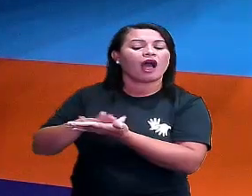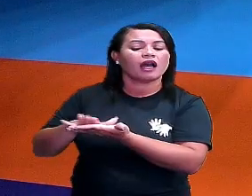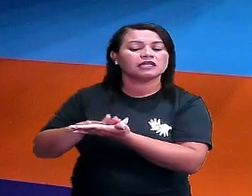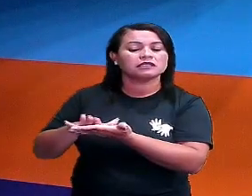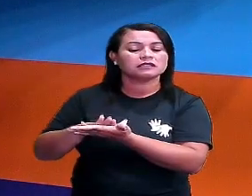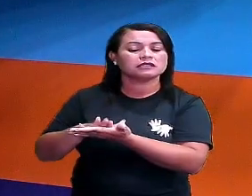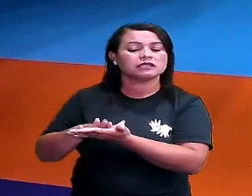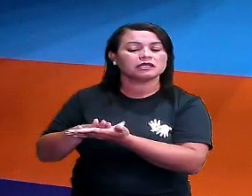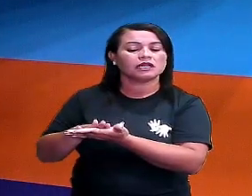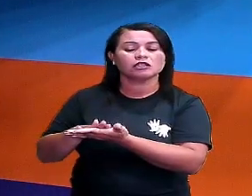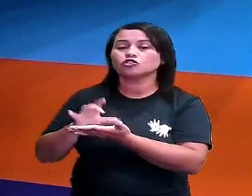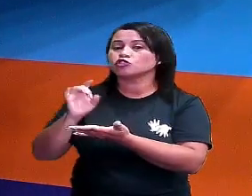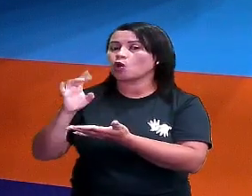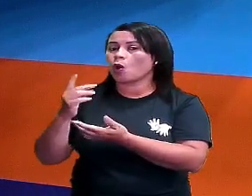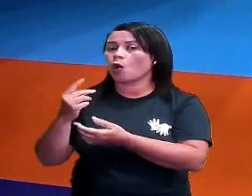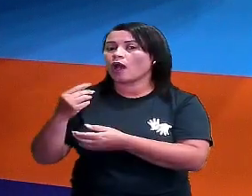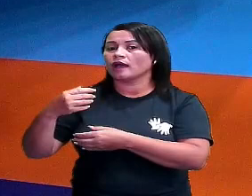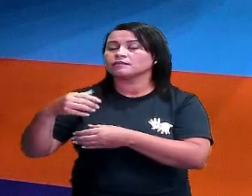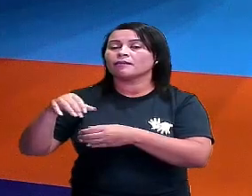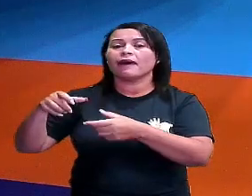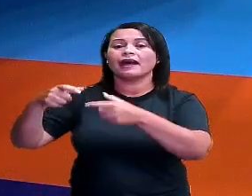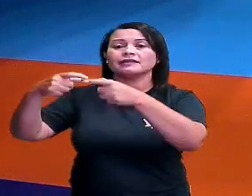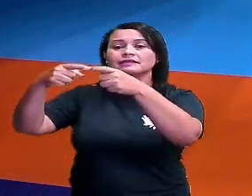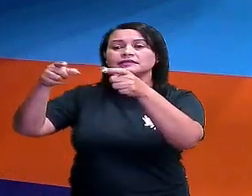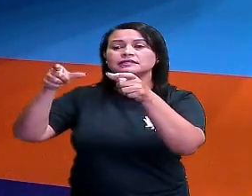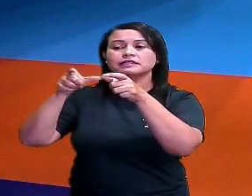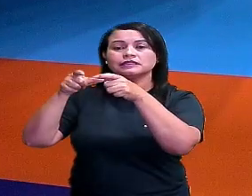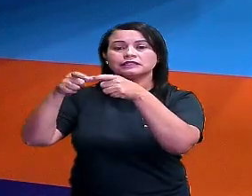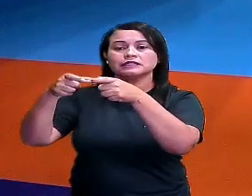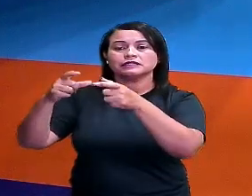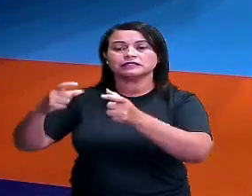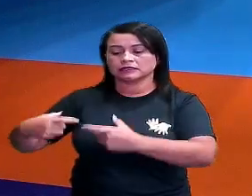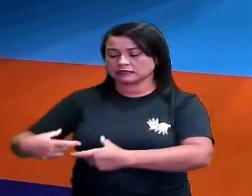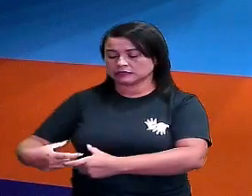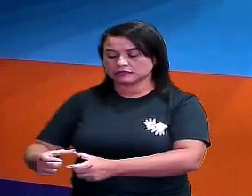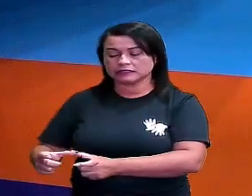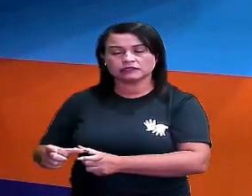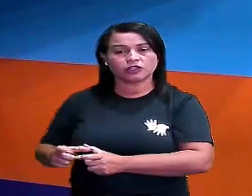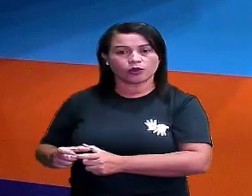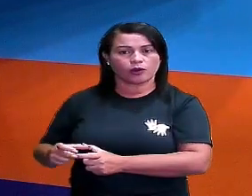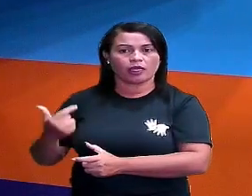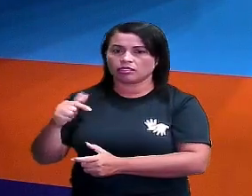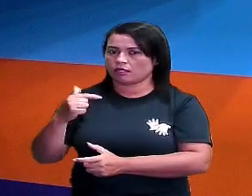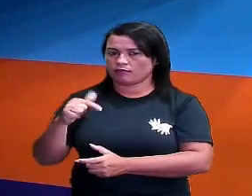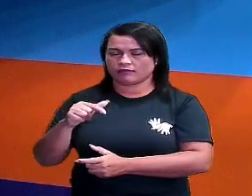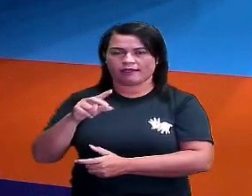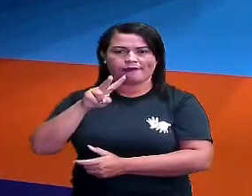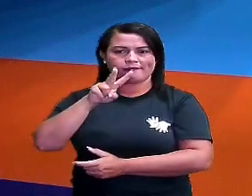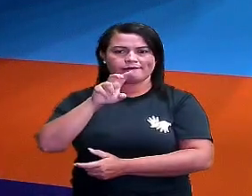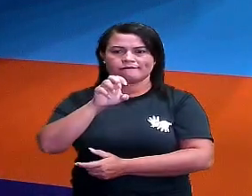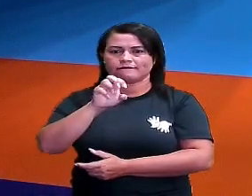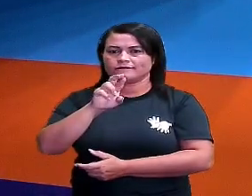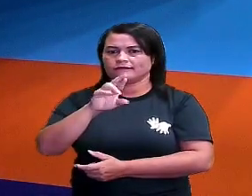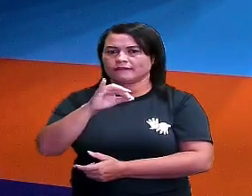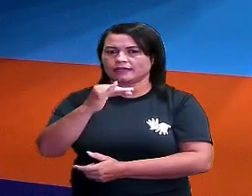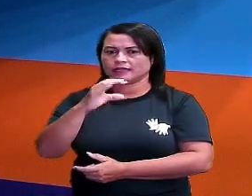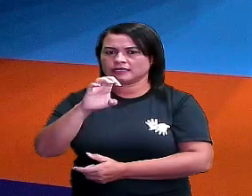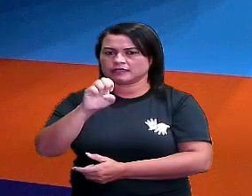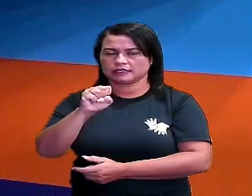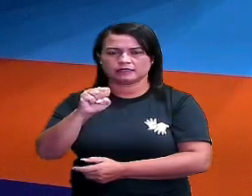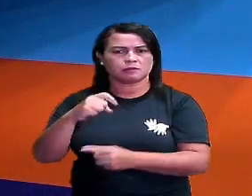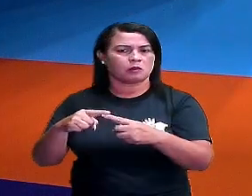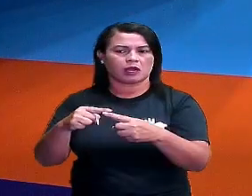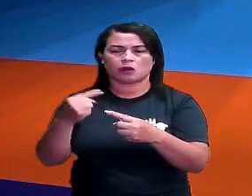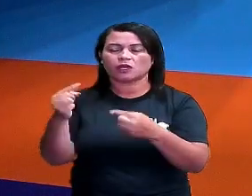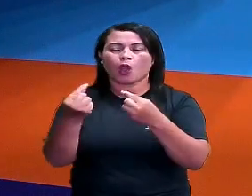identifico como face as duas bases aqui circulares. Não tem vértice, porque ele não tem ponto de encontro,